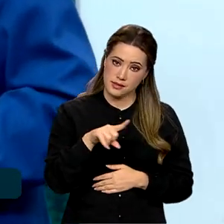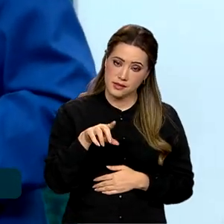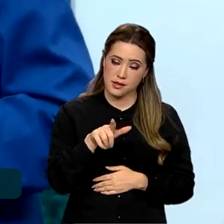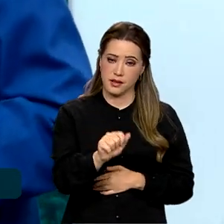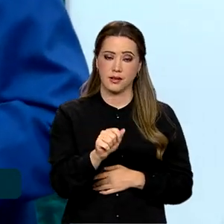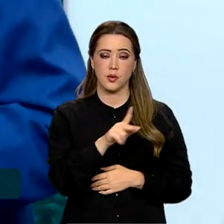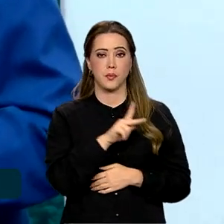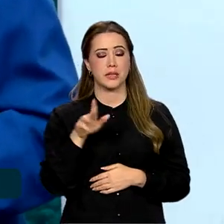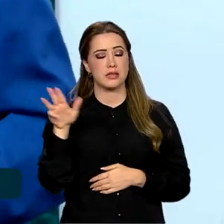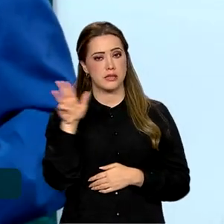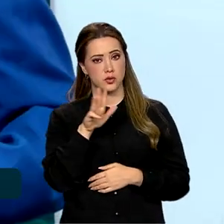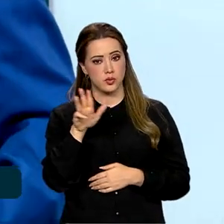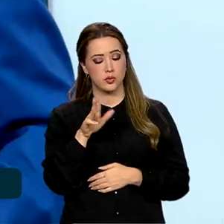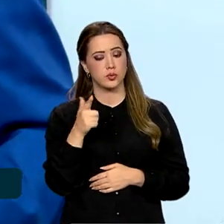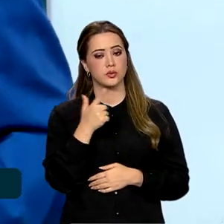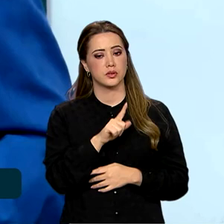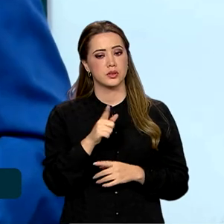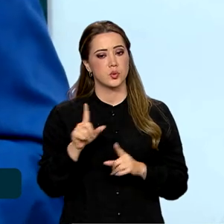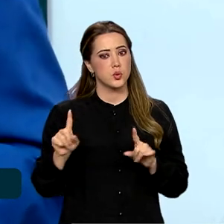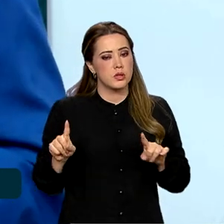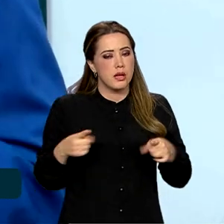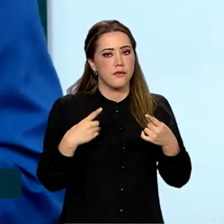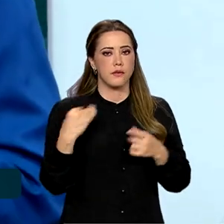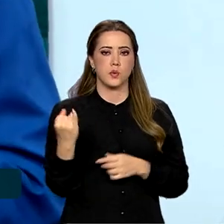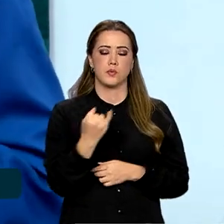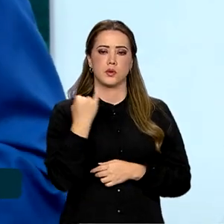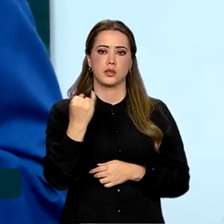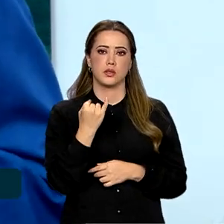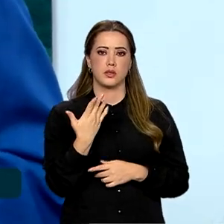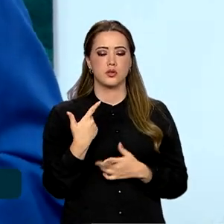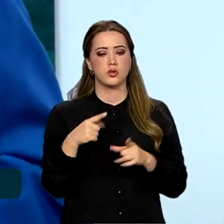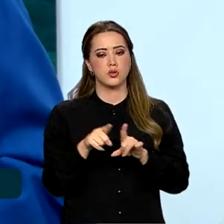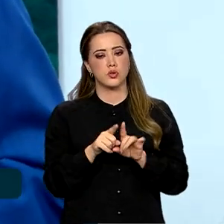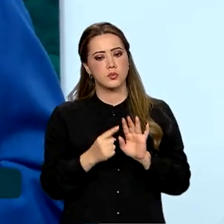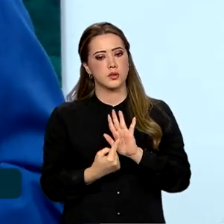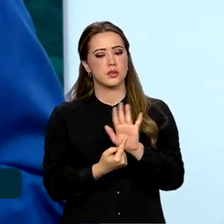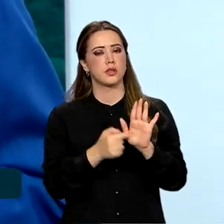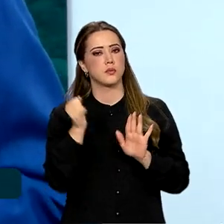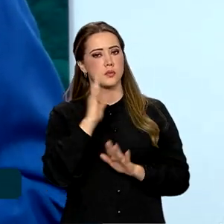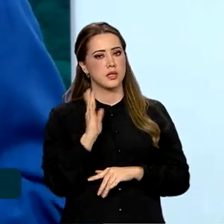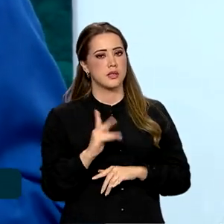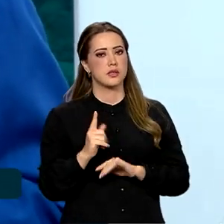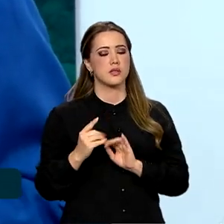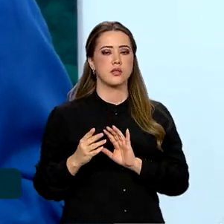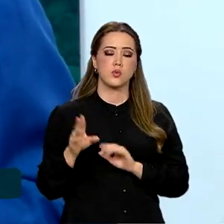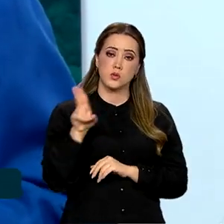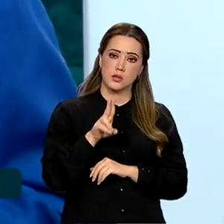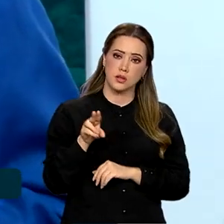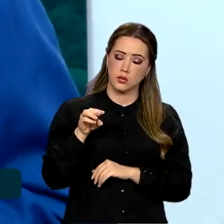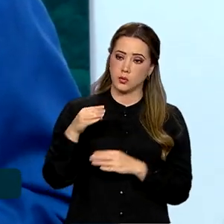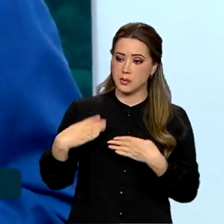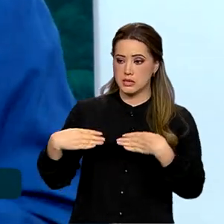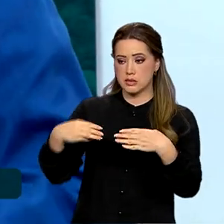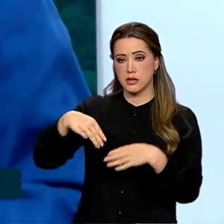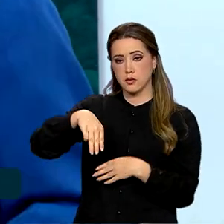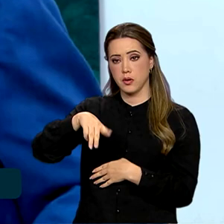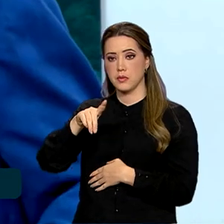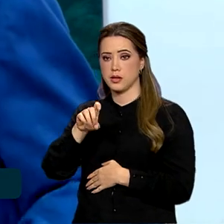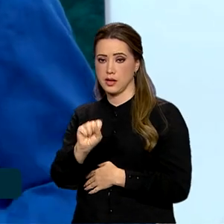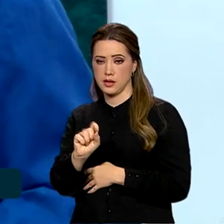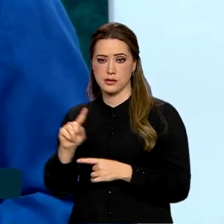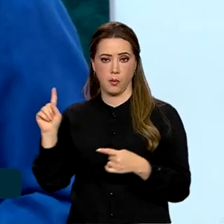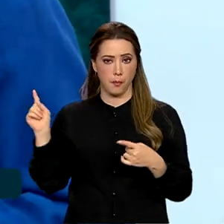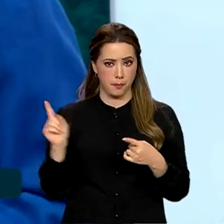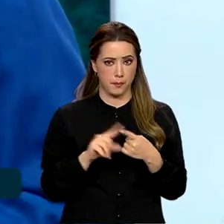ele tem um desafio colocado para o Brasil através do MDS. Primeiro, tirar o